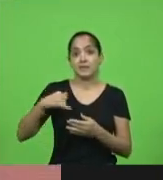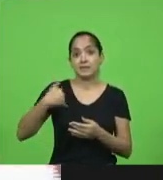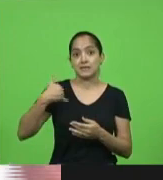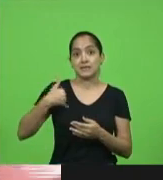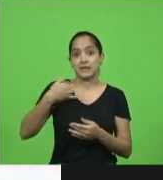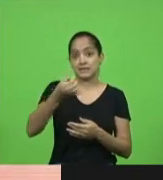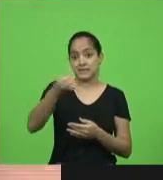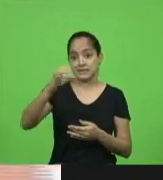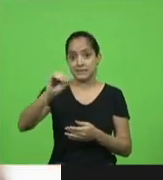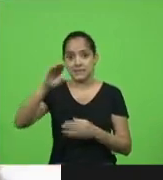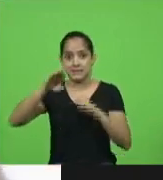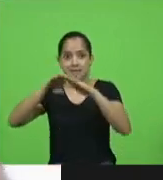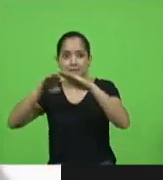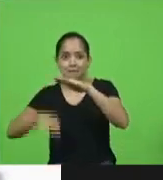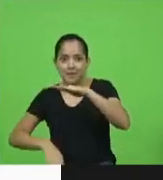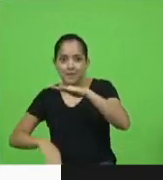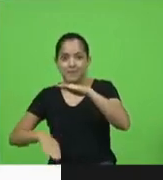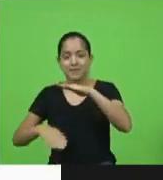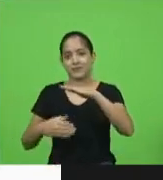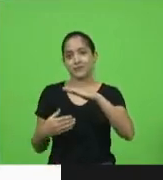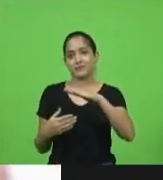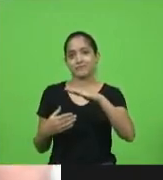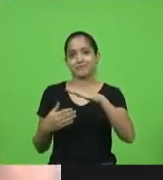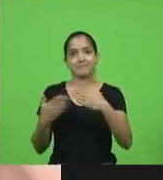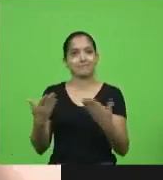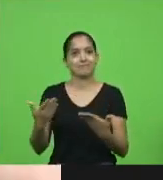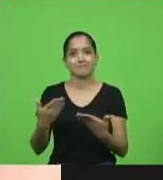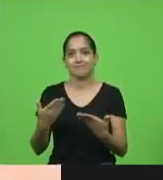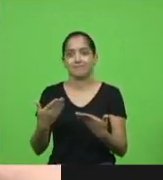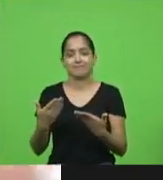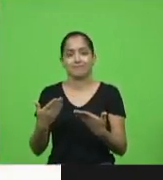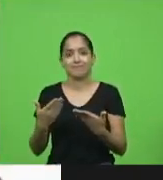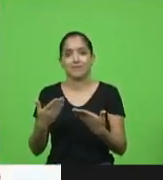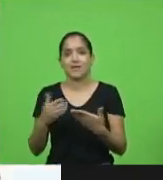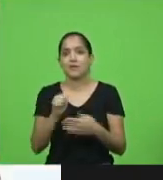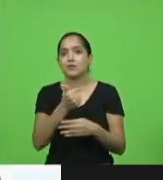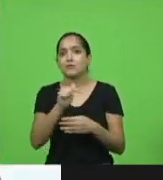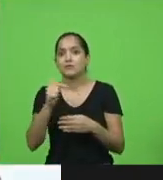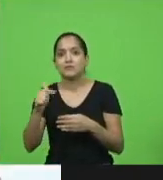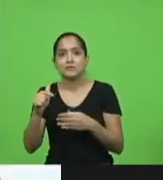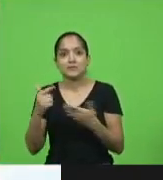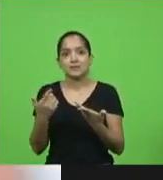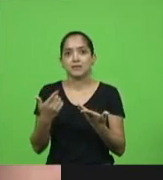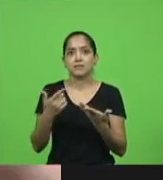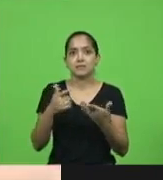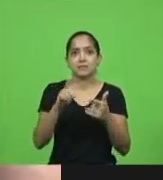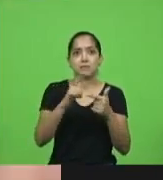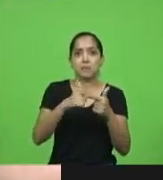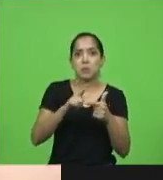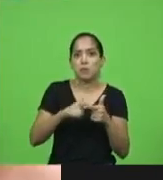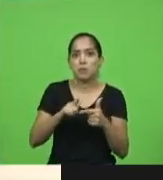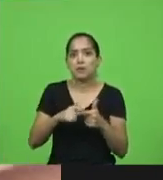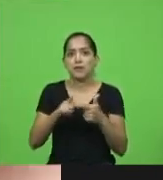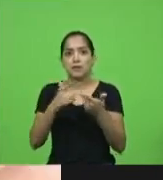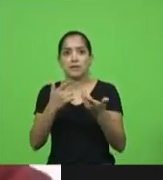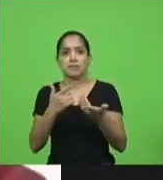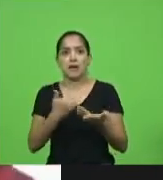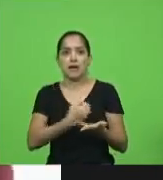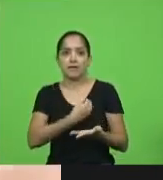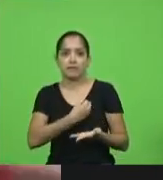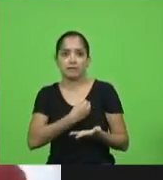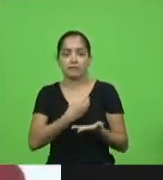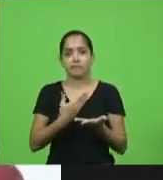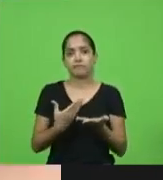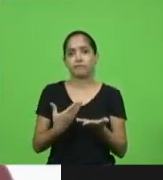Não existe mais comorbidades como agravante. pessoas saudáveis